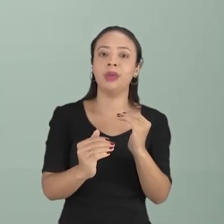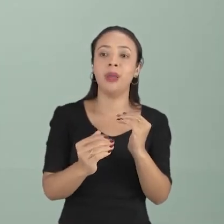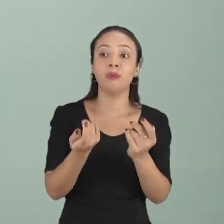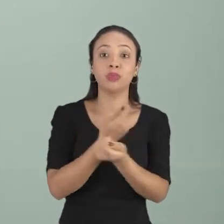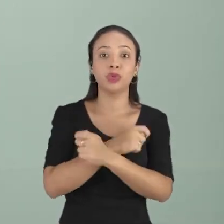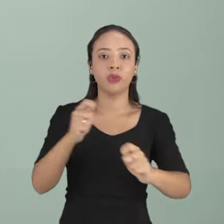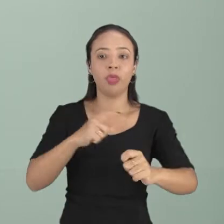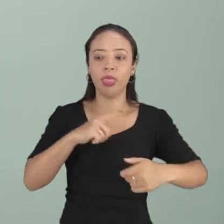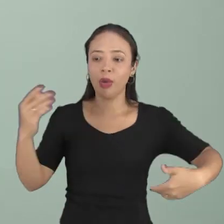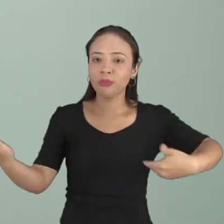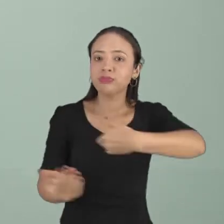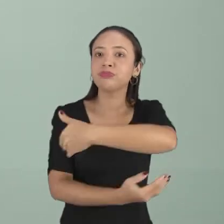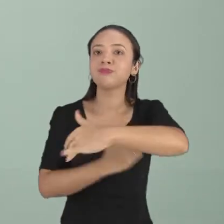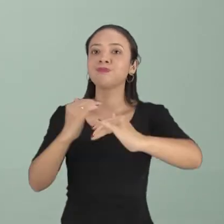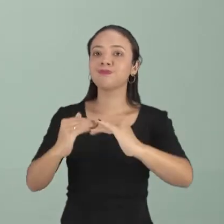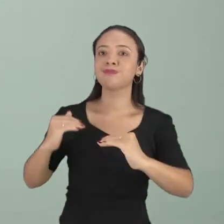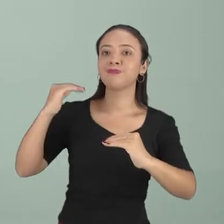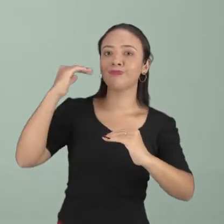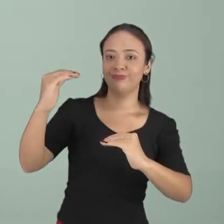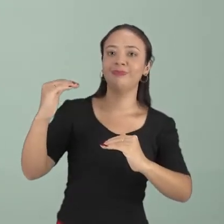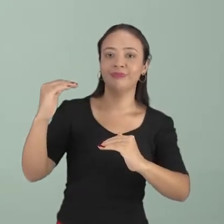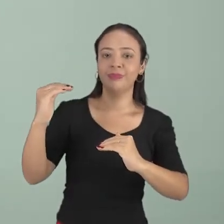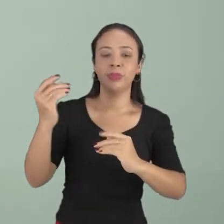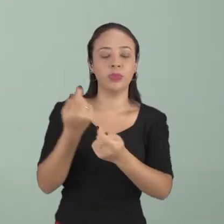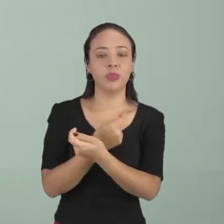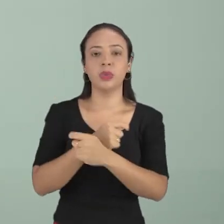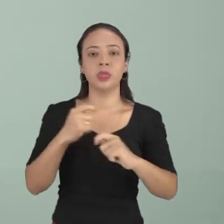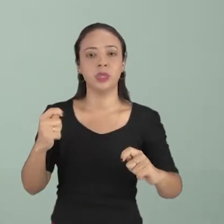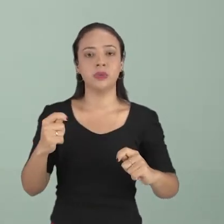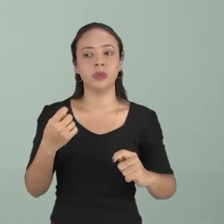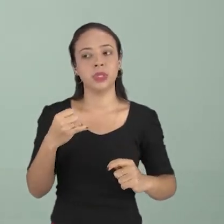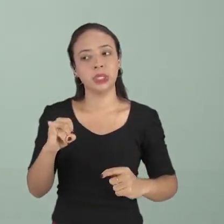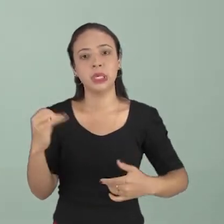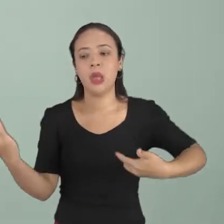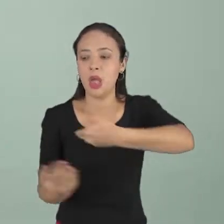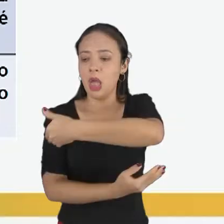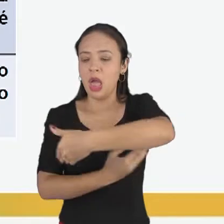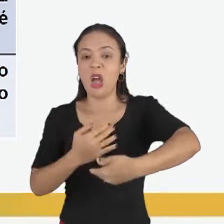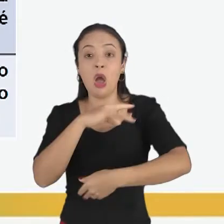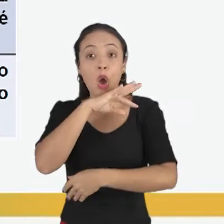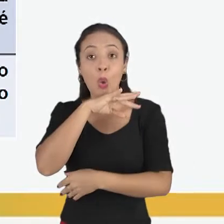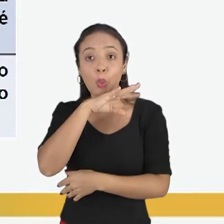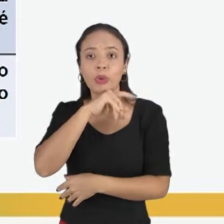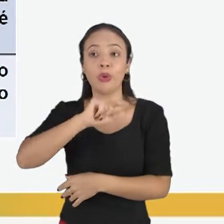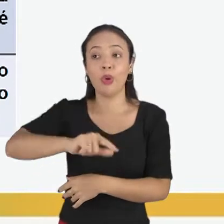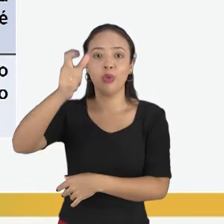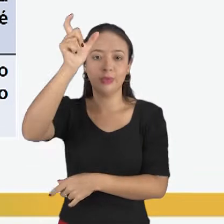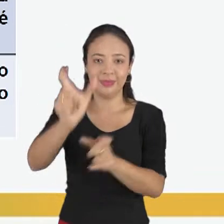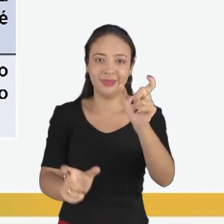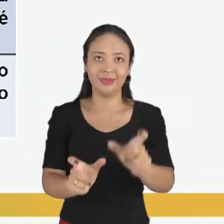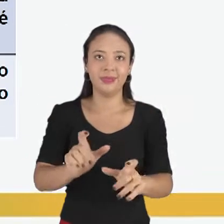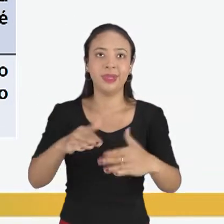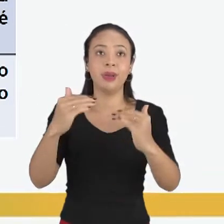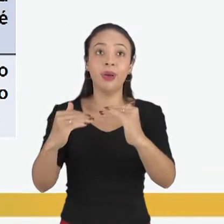transcendente, sem o equivalente na relação com o outro. Então, está ali, o que é transcendente na filosofia?